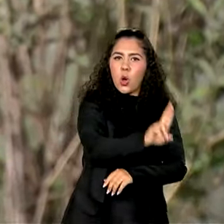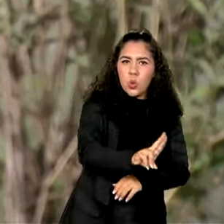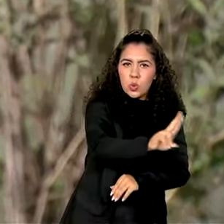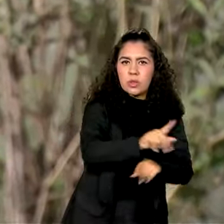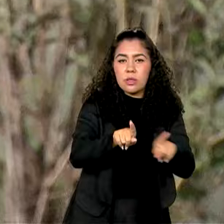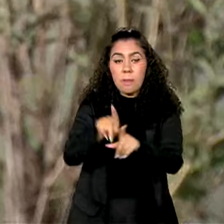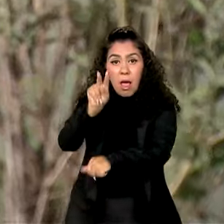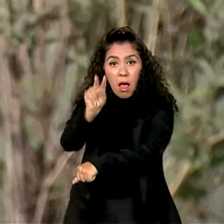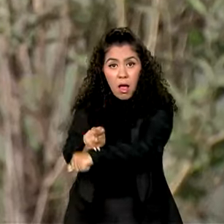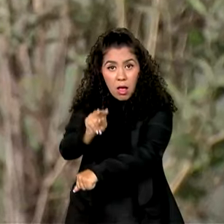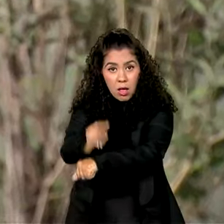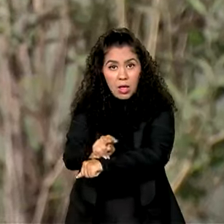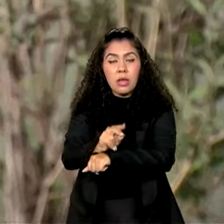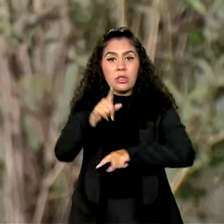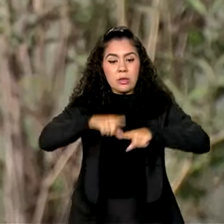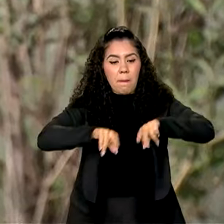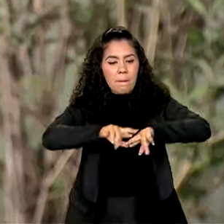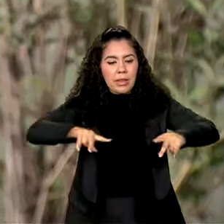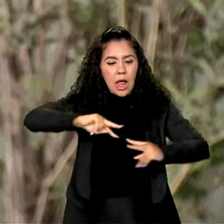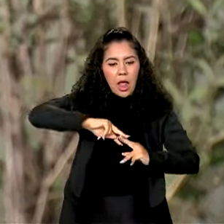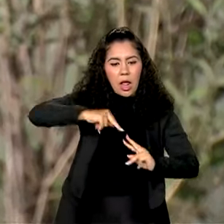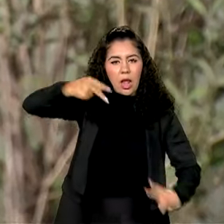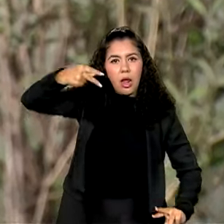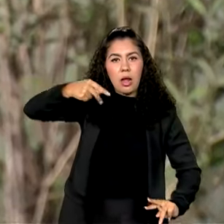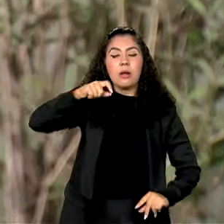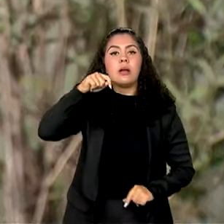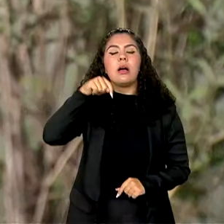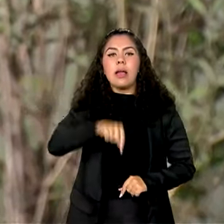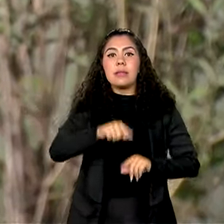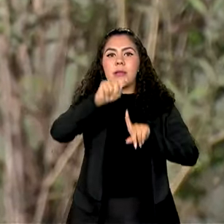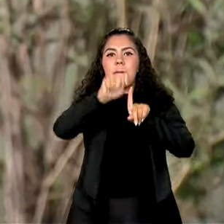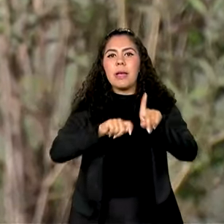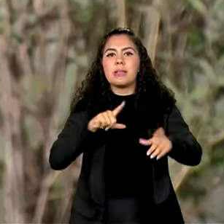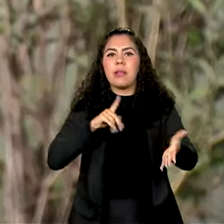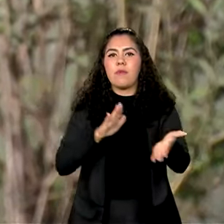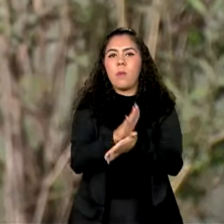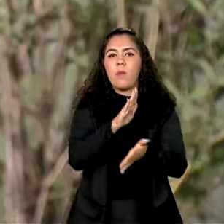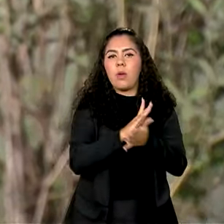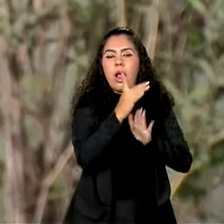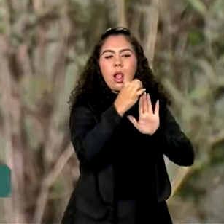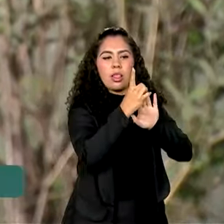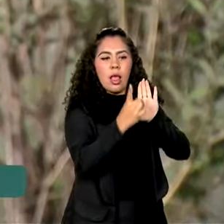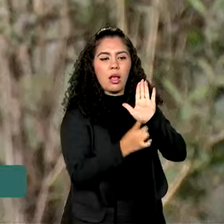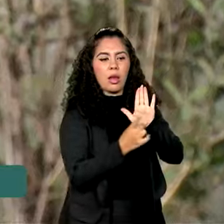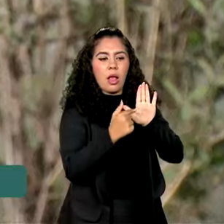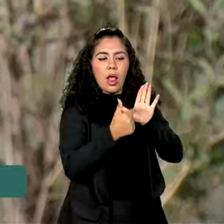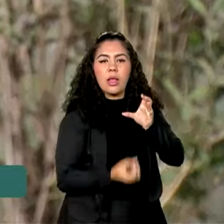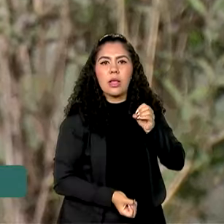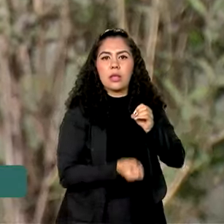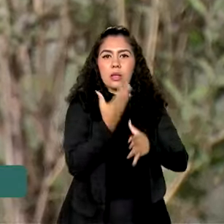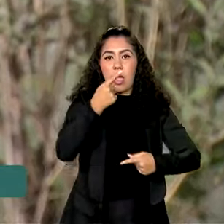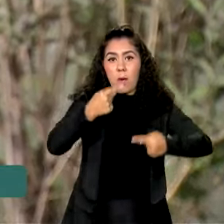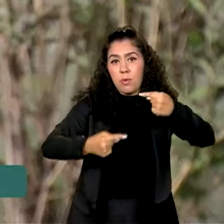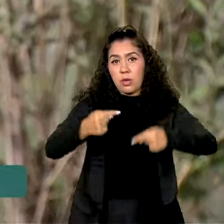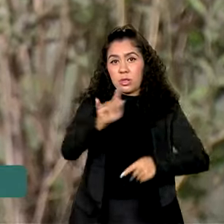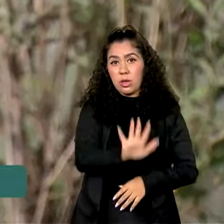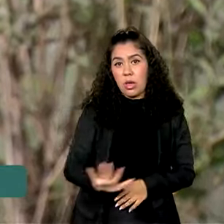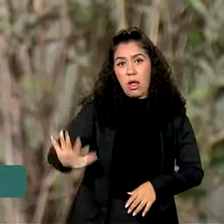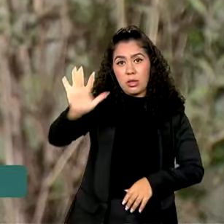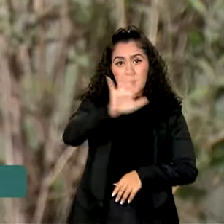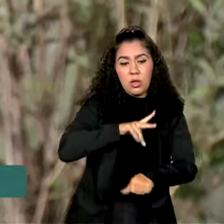genéticos no Brasil foi dado neste mês com a publicação do decreto que institui a Política Nacional de